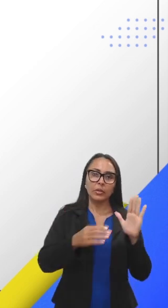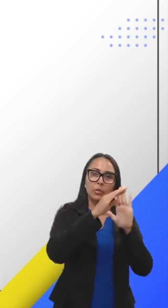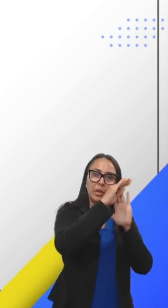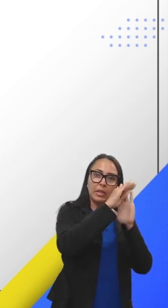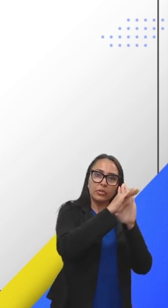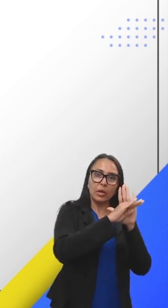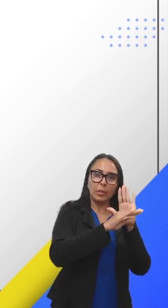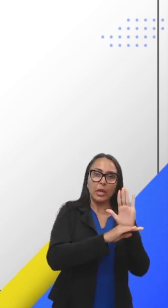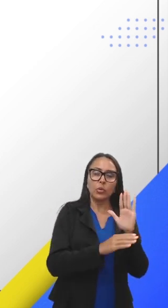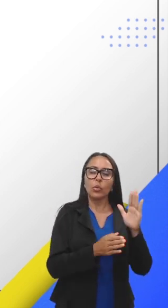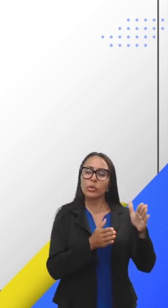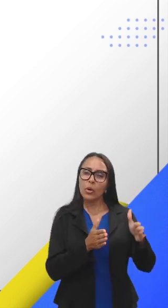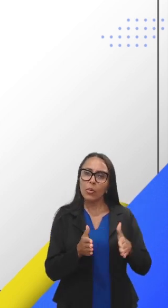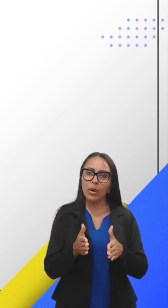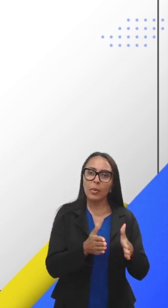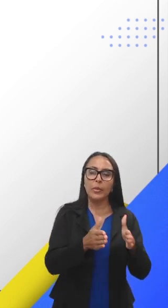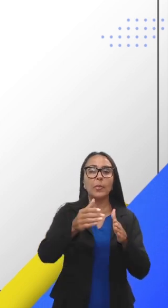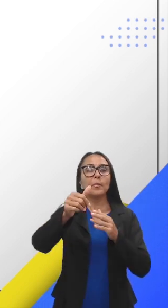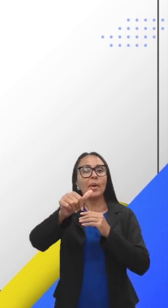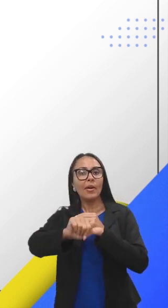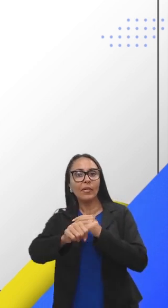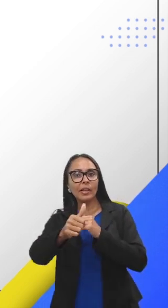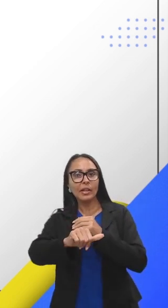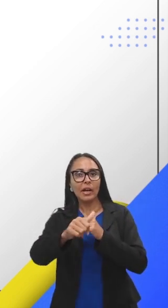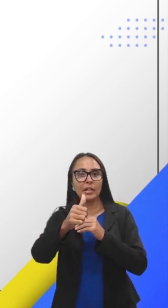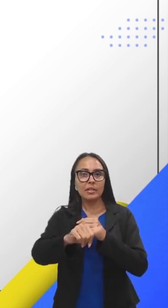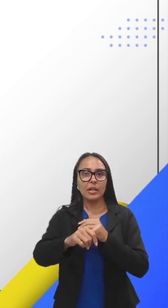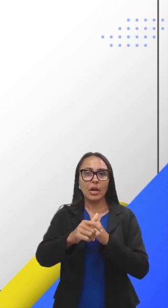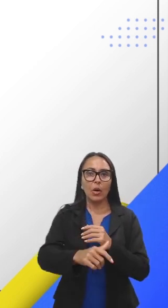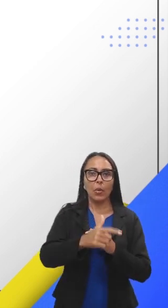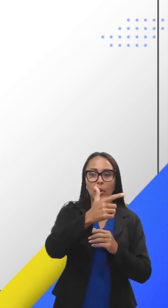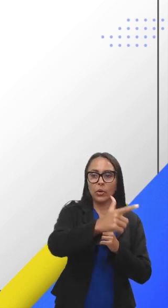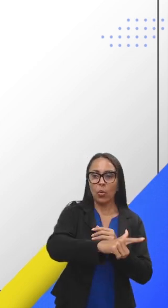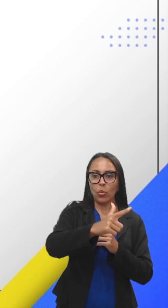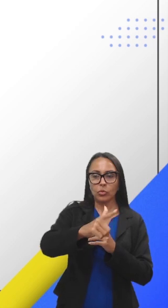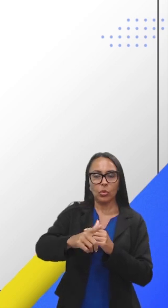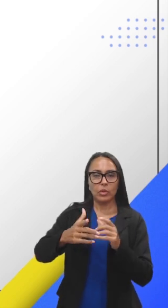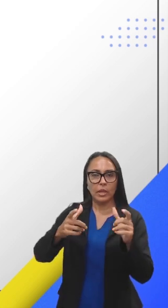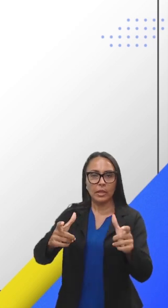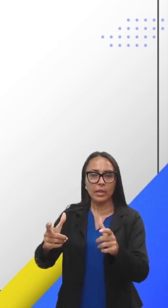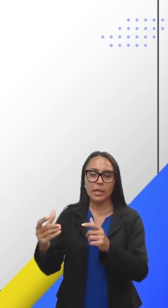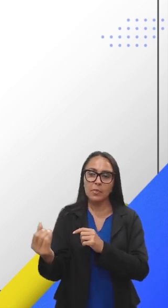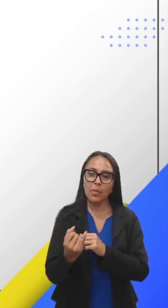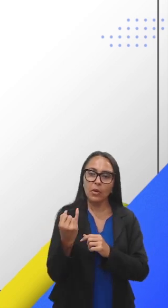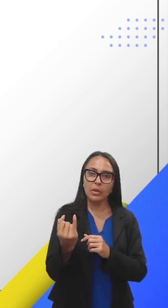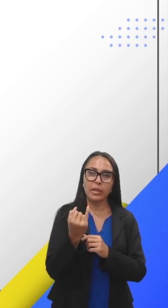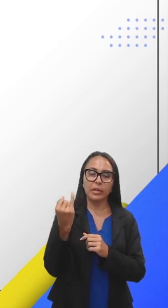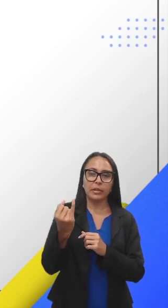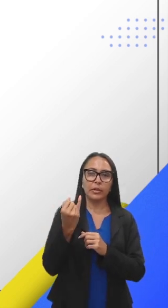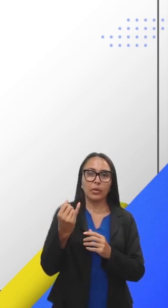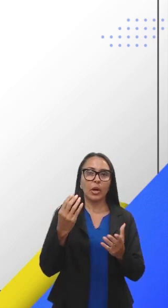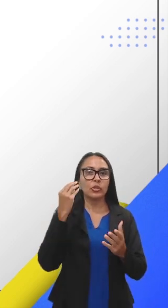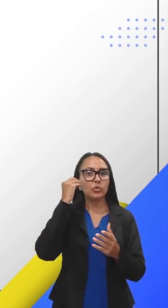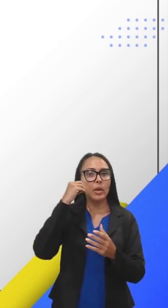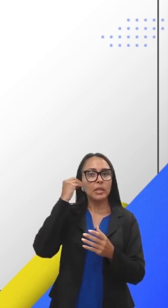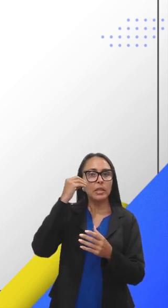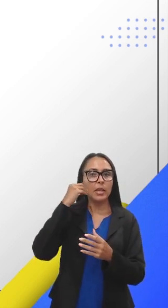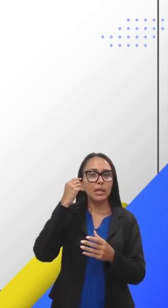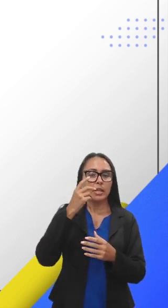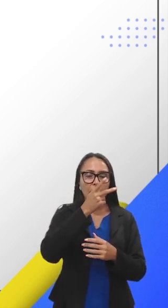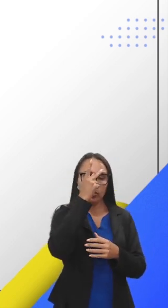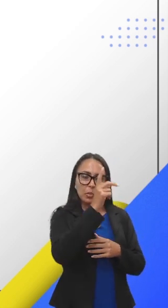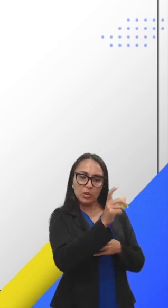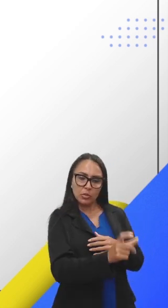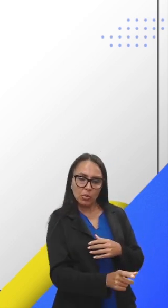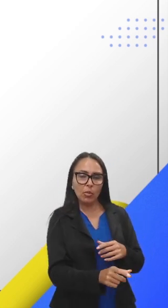caminham para a avaliação, tendo outros tópicos aí importantes, como a experiência do usuário, como a interface do